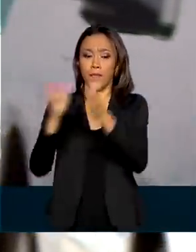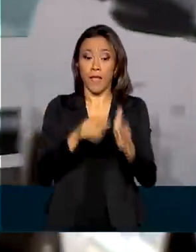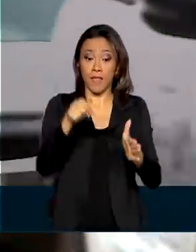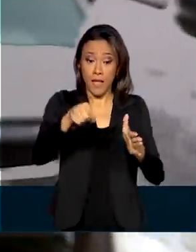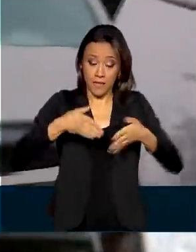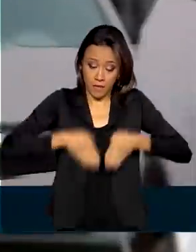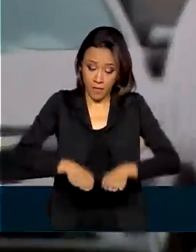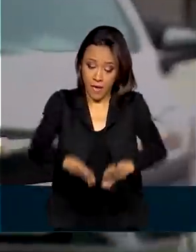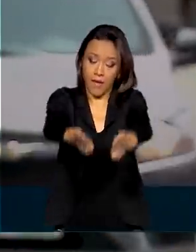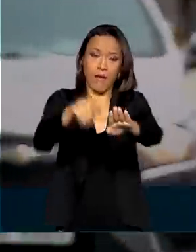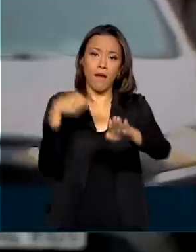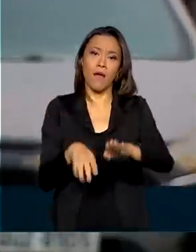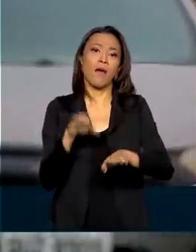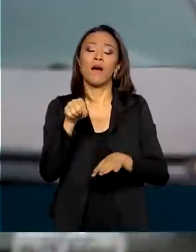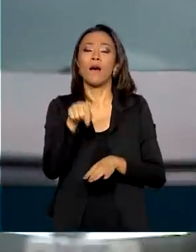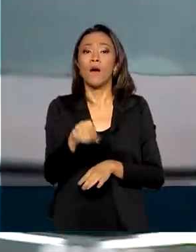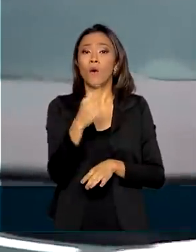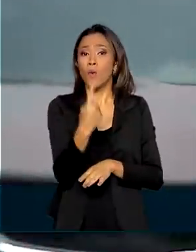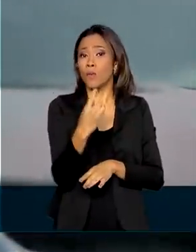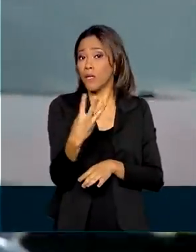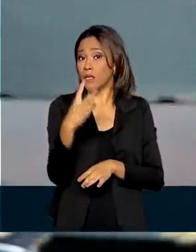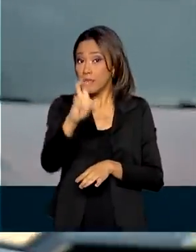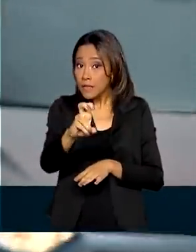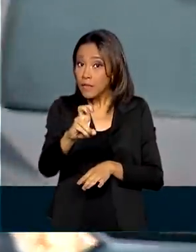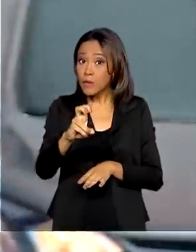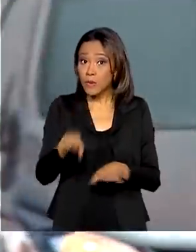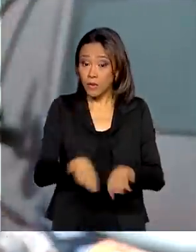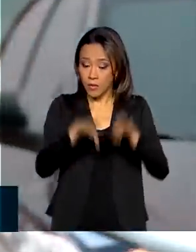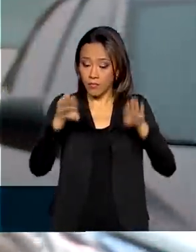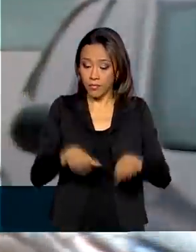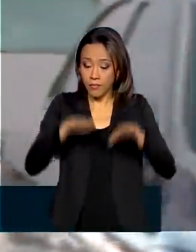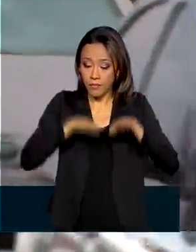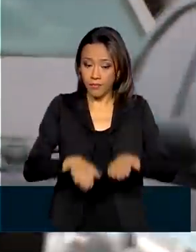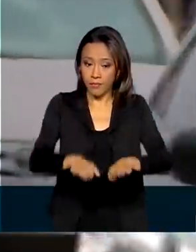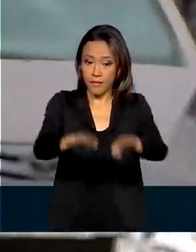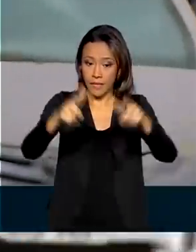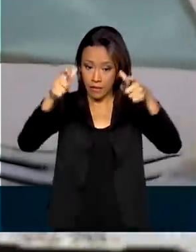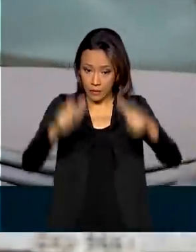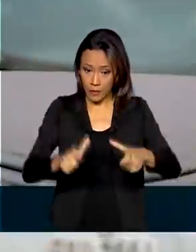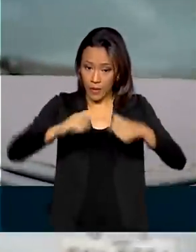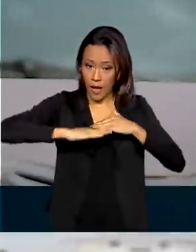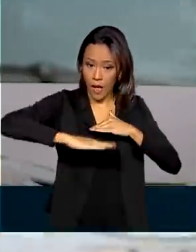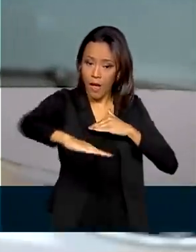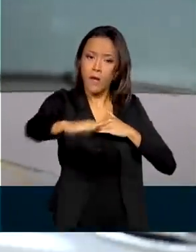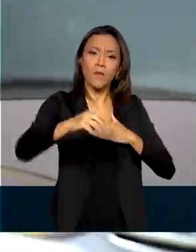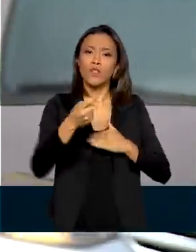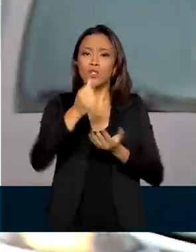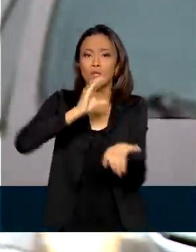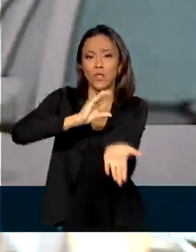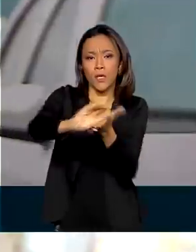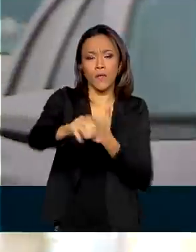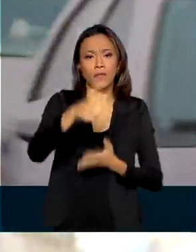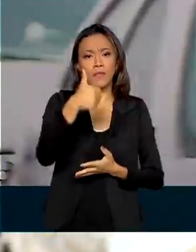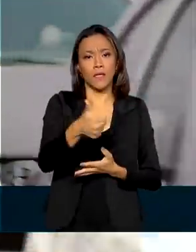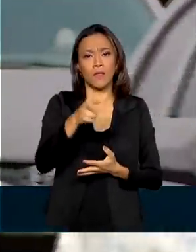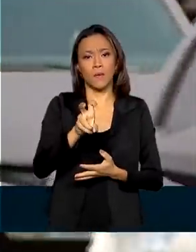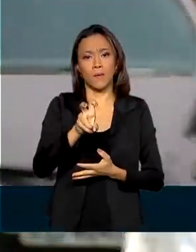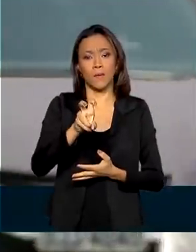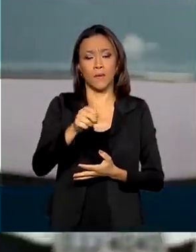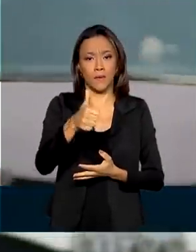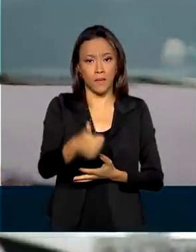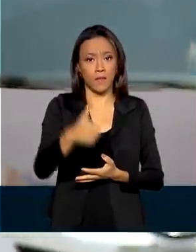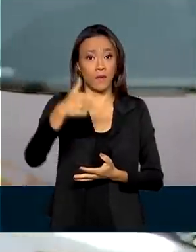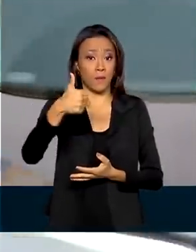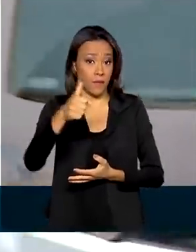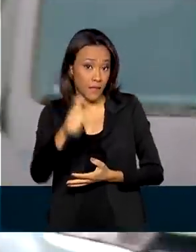entre Bacabeira e Santa Rita, estão sendo duplicados. Neste trecho, o investimento é de quase 115 milhões de reais.